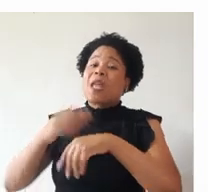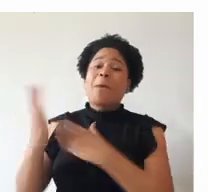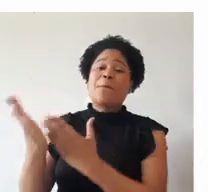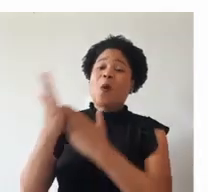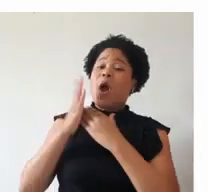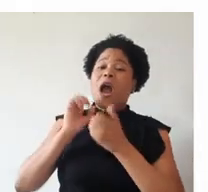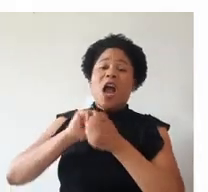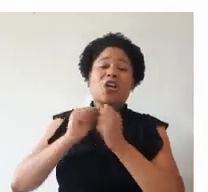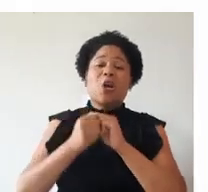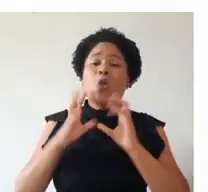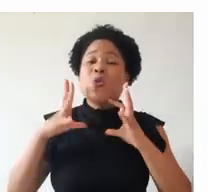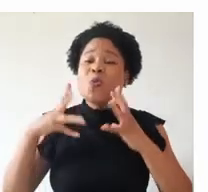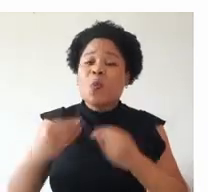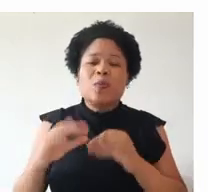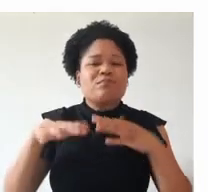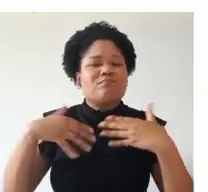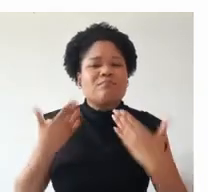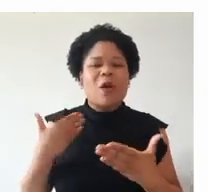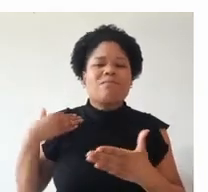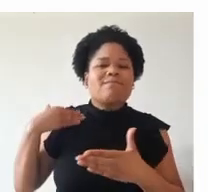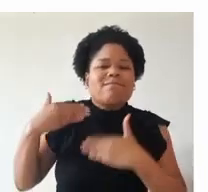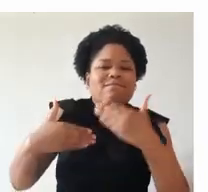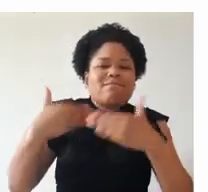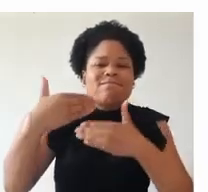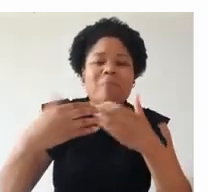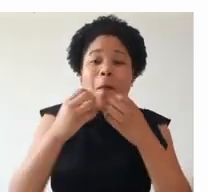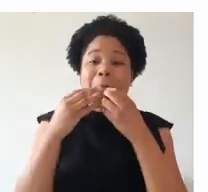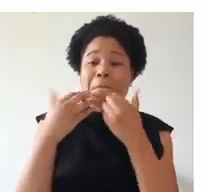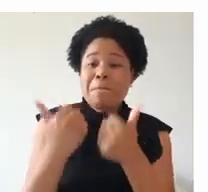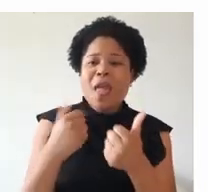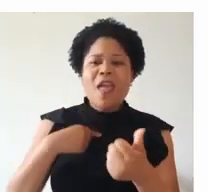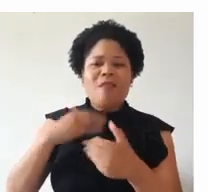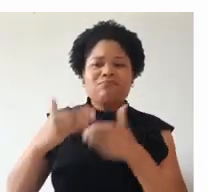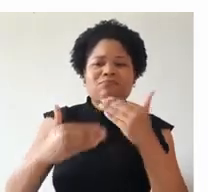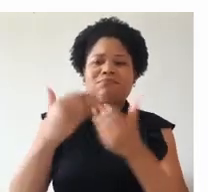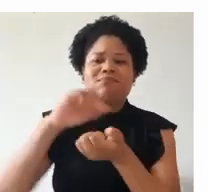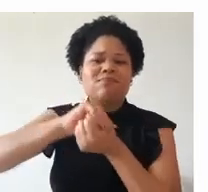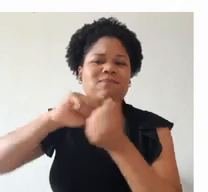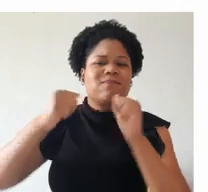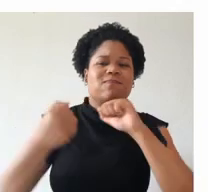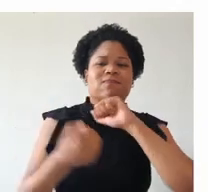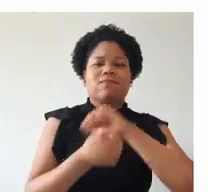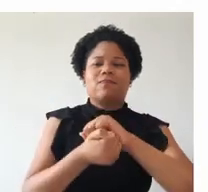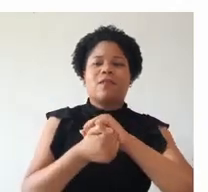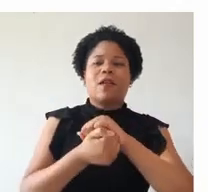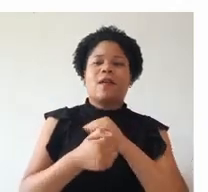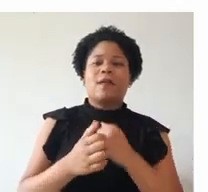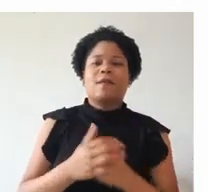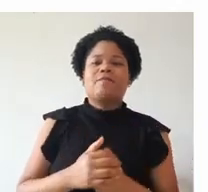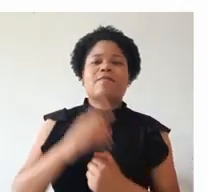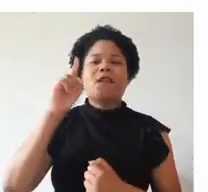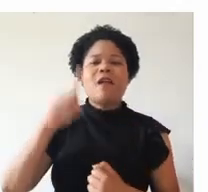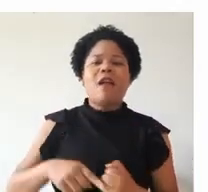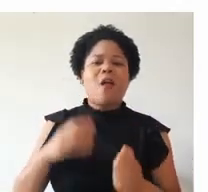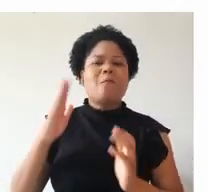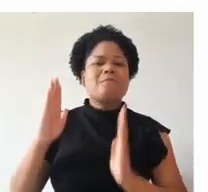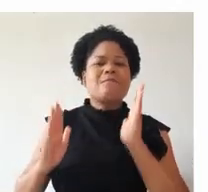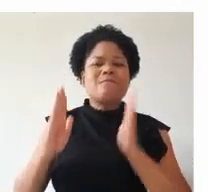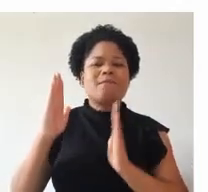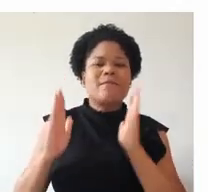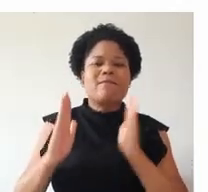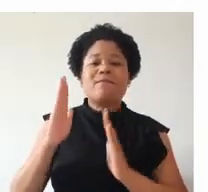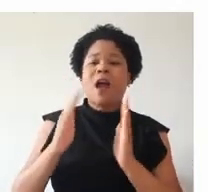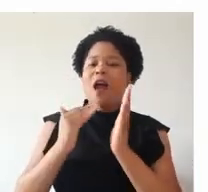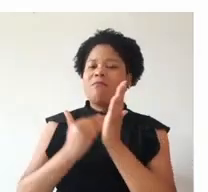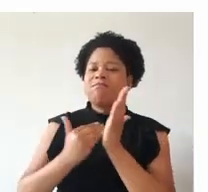Porém, ajeita tudo, né? Então, foi tudo dando certo, me adaptei, foi uma fase,